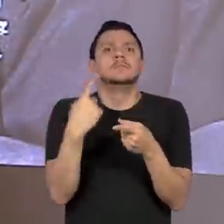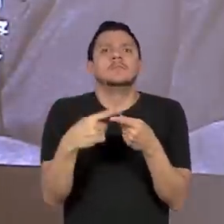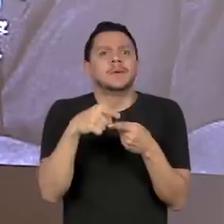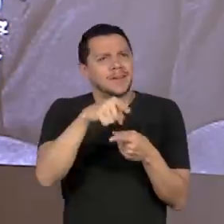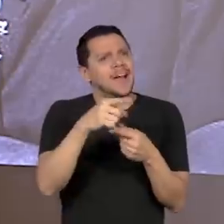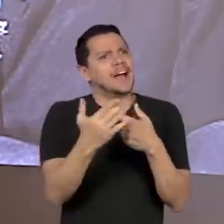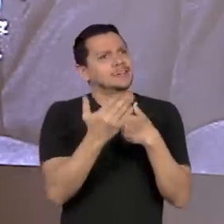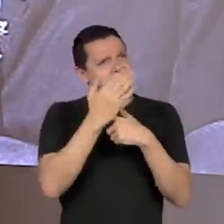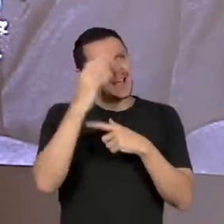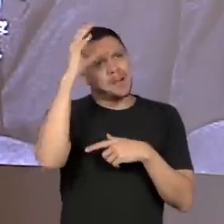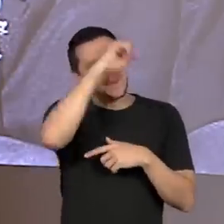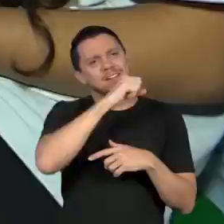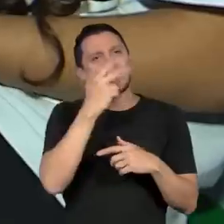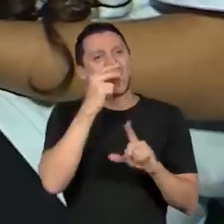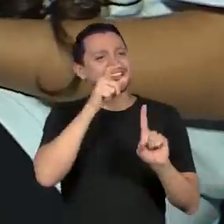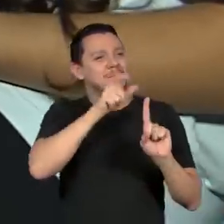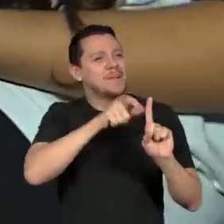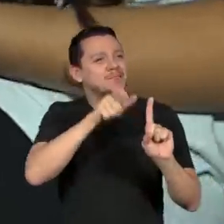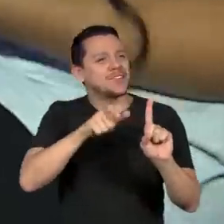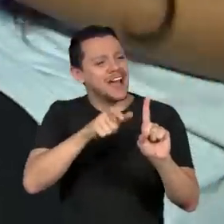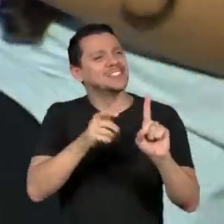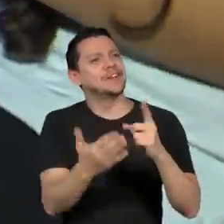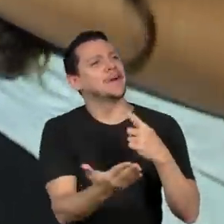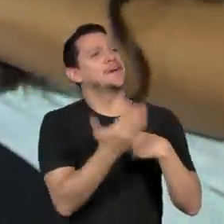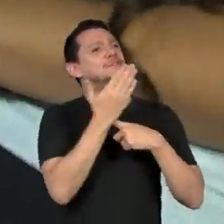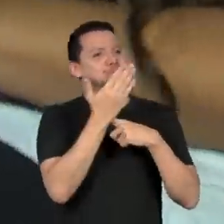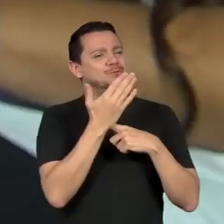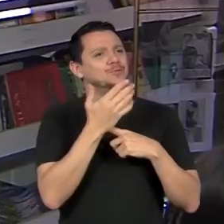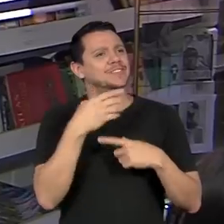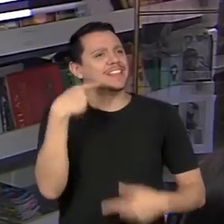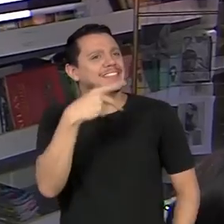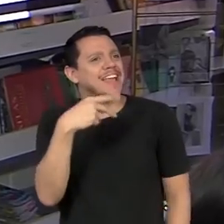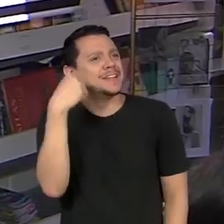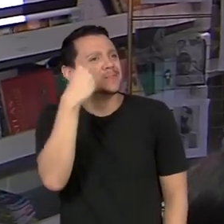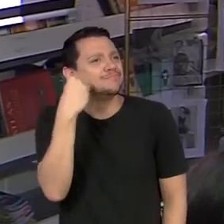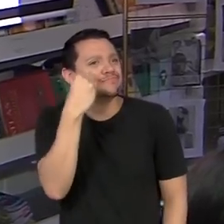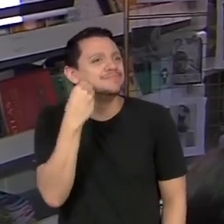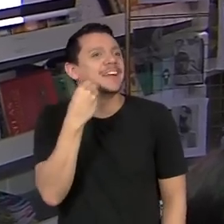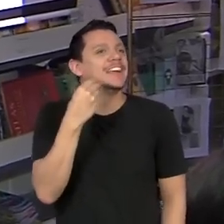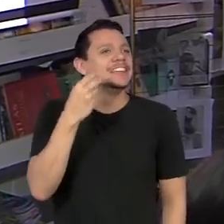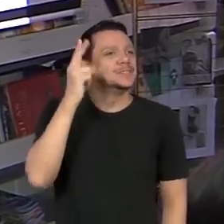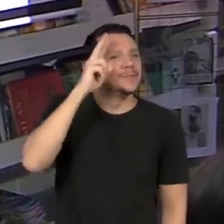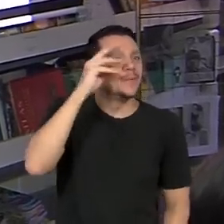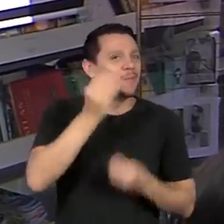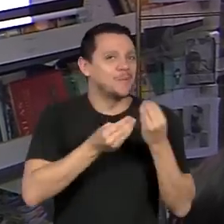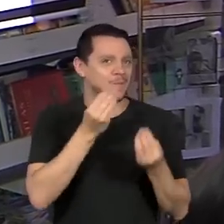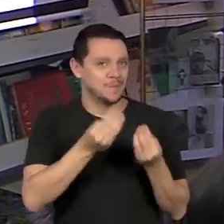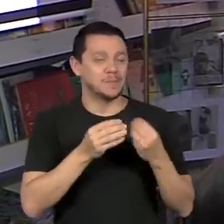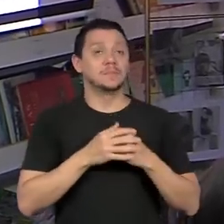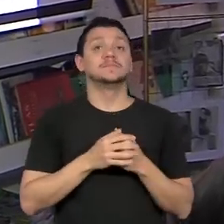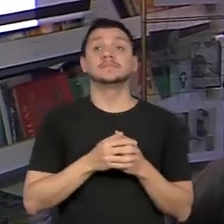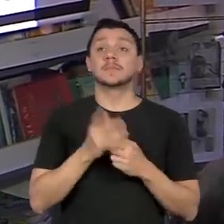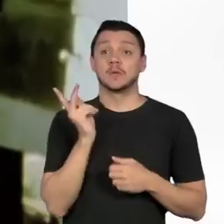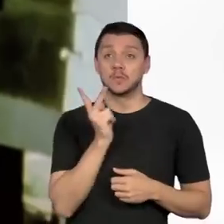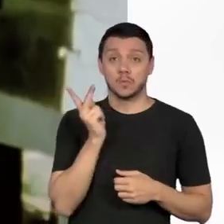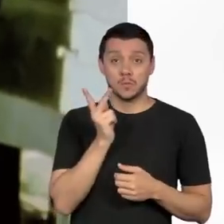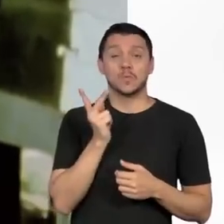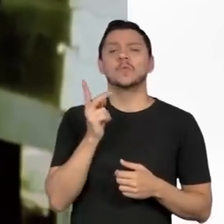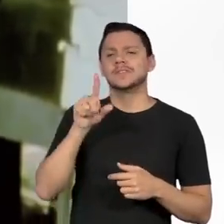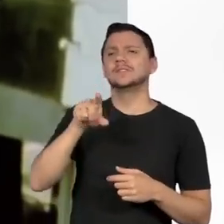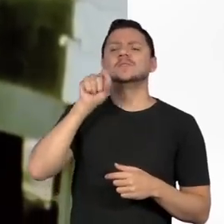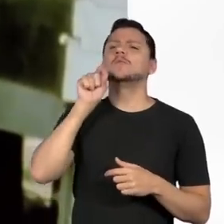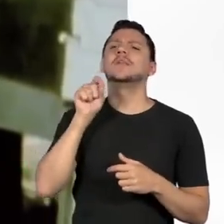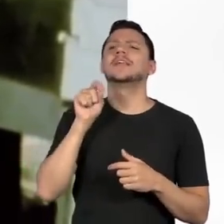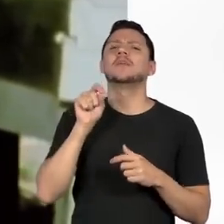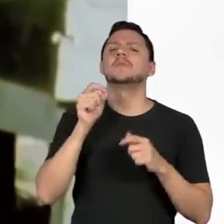personagens, né? Para abrir o evento, essas alunas escolheram falar sobre a escritora Carolina Maria de